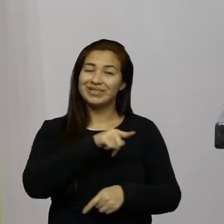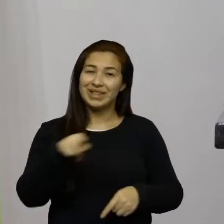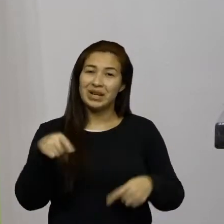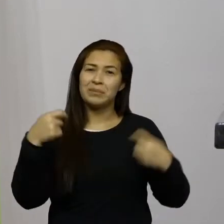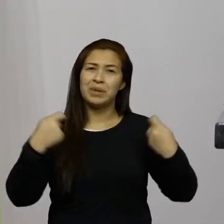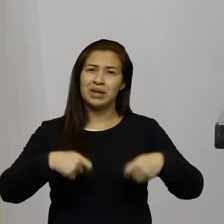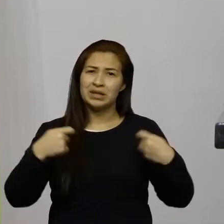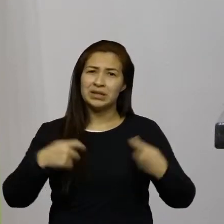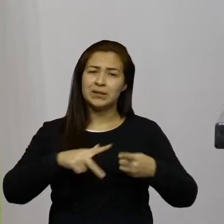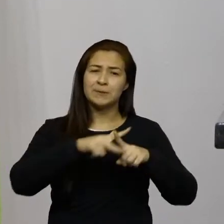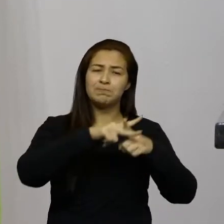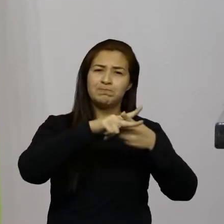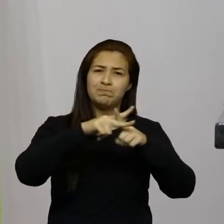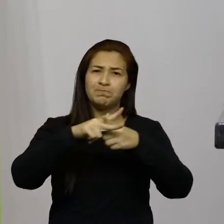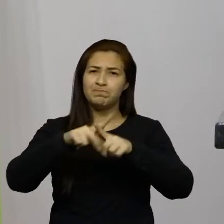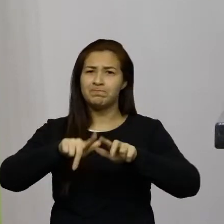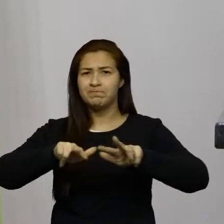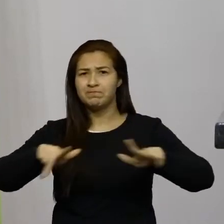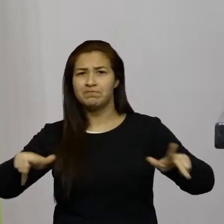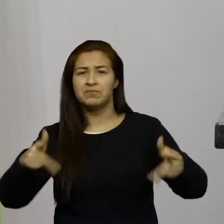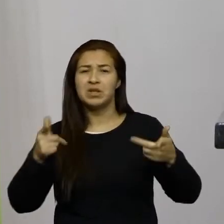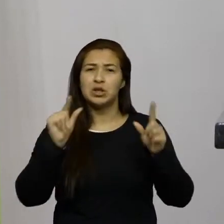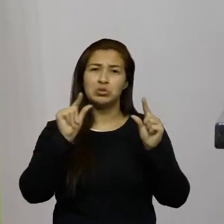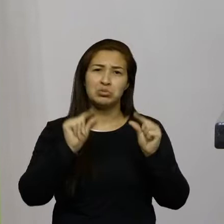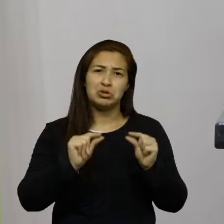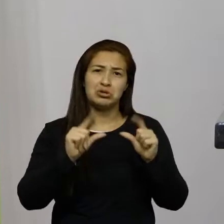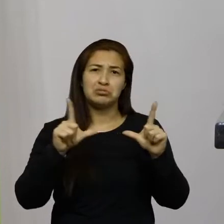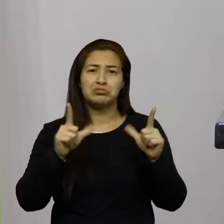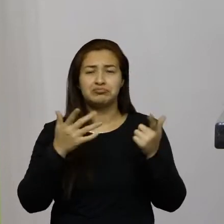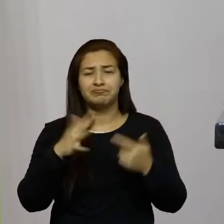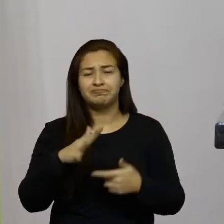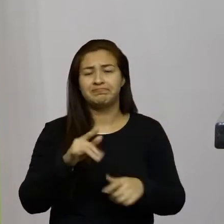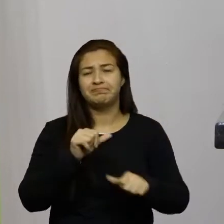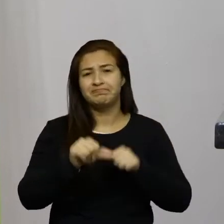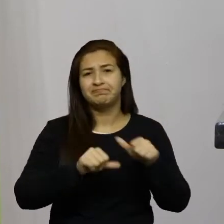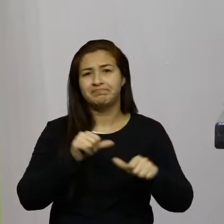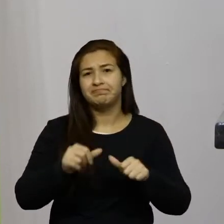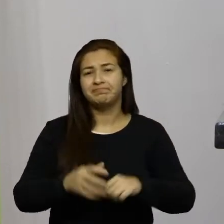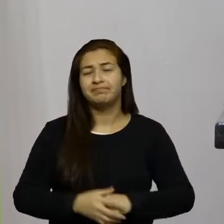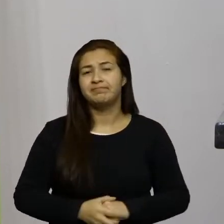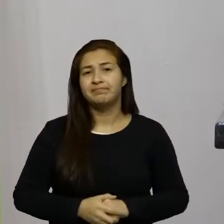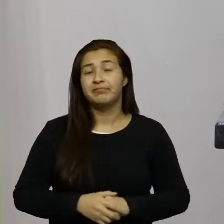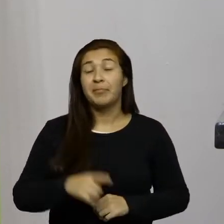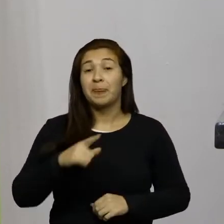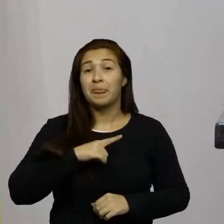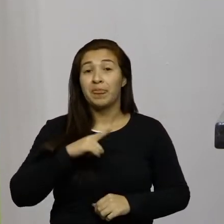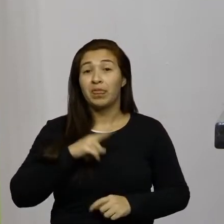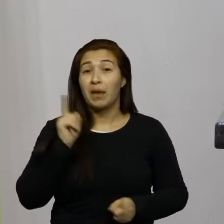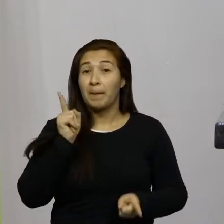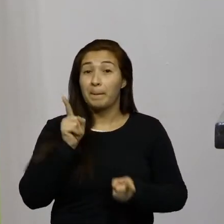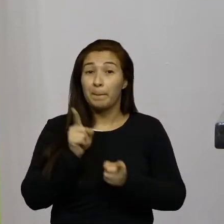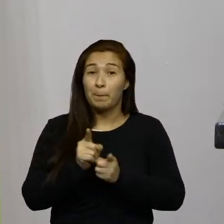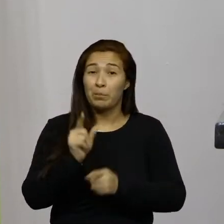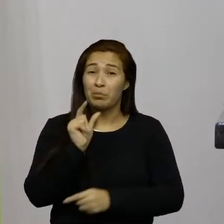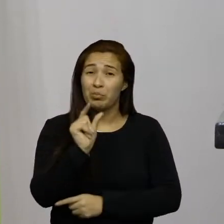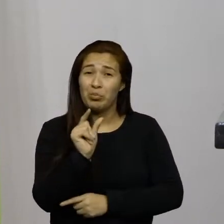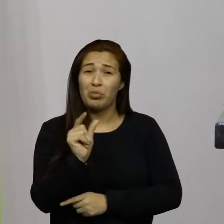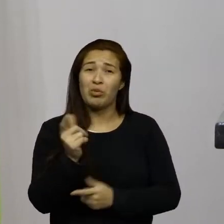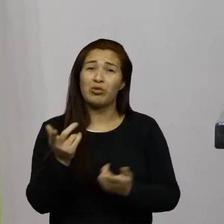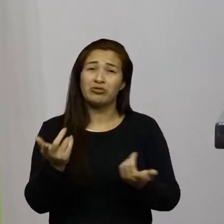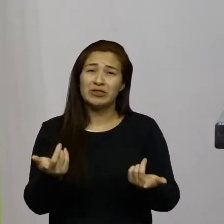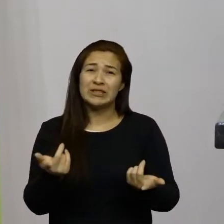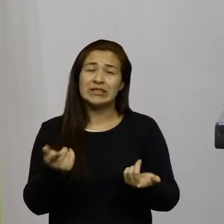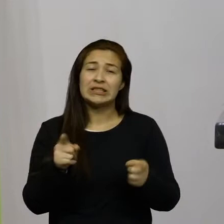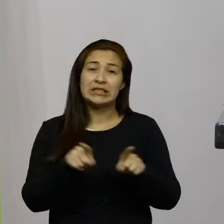manutenção e pequenos reparos como existiam poucas oficinas e as peças